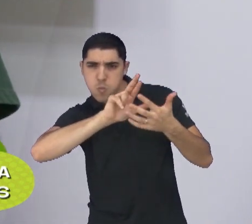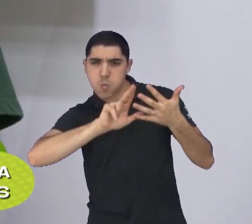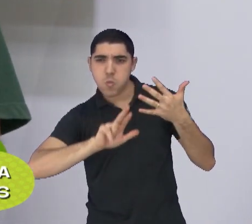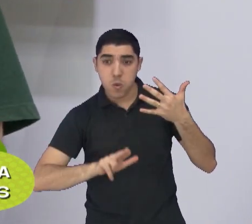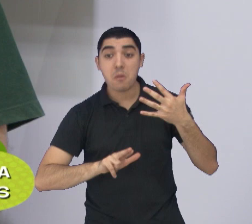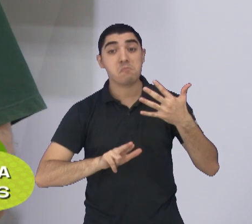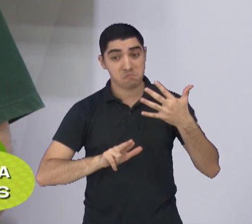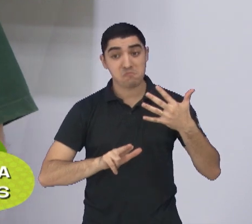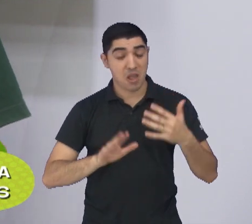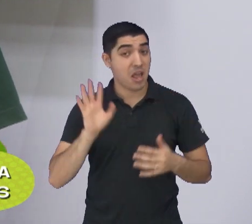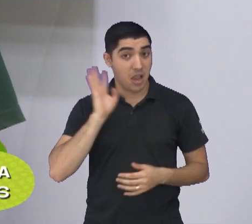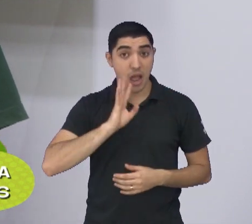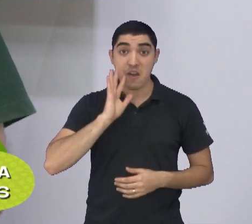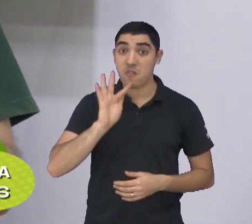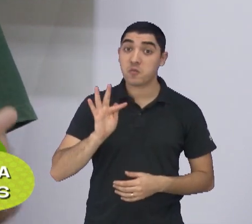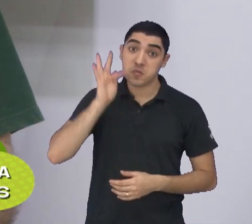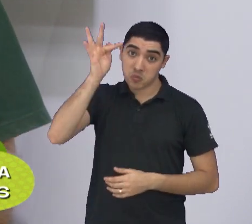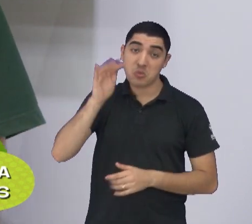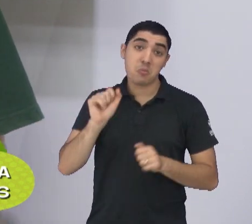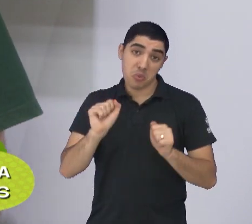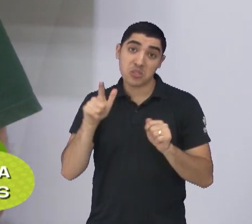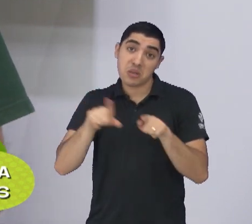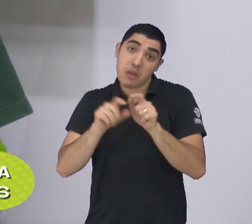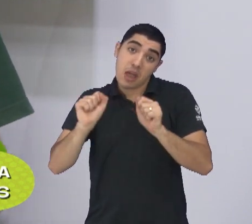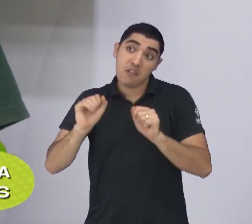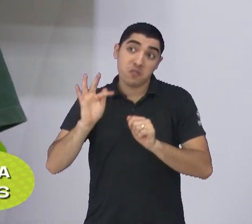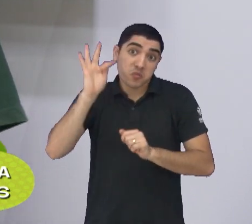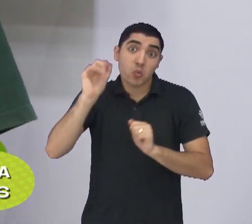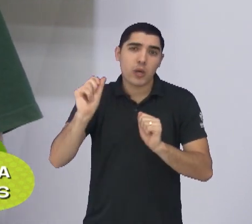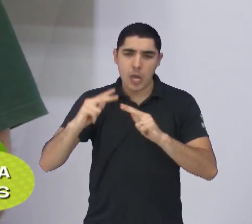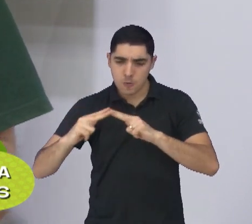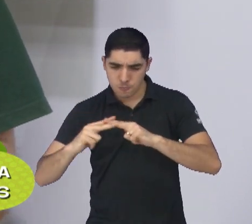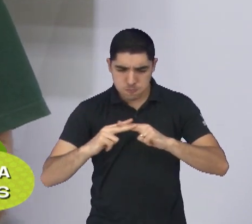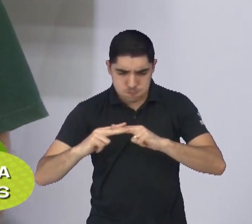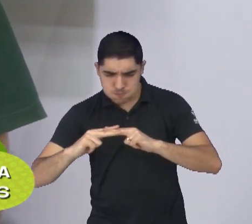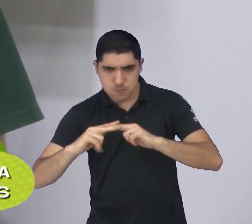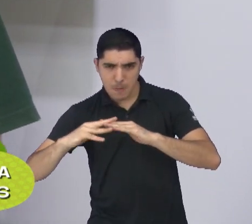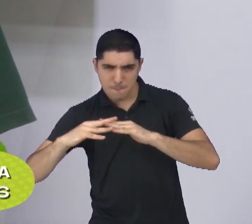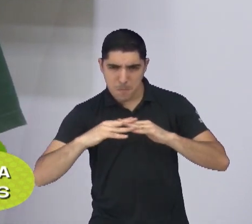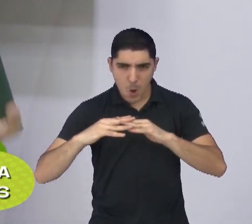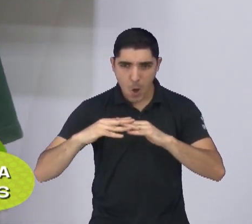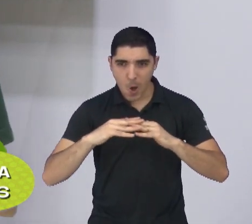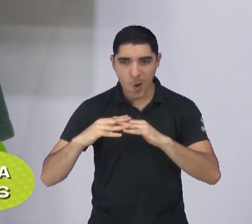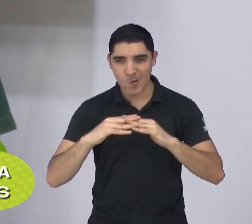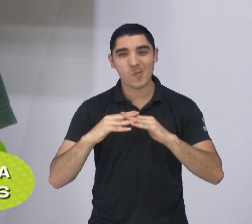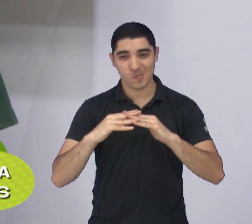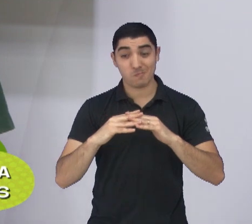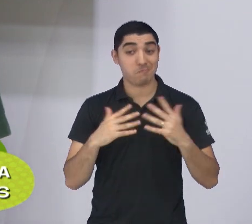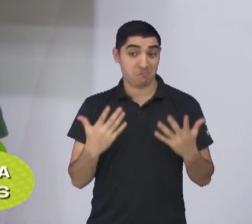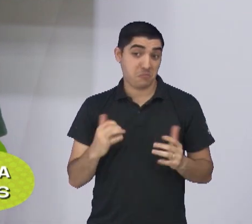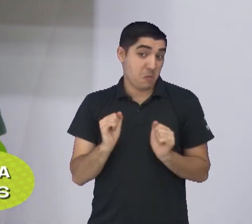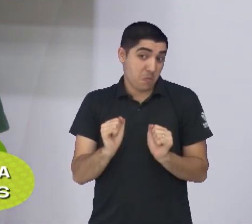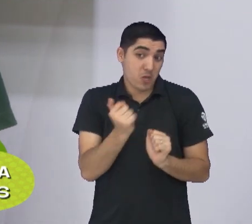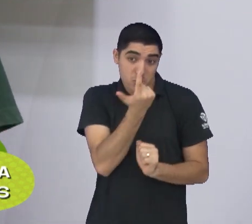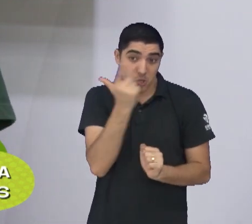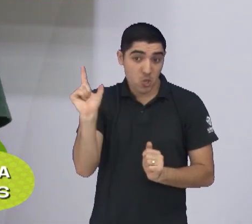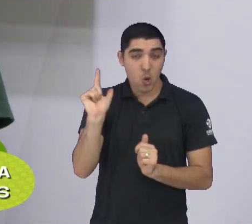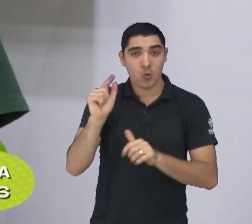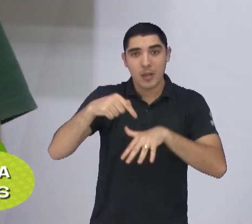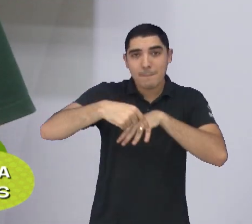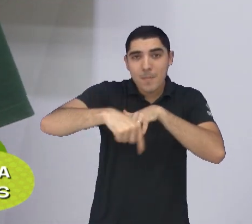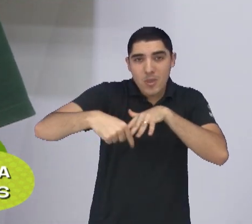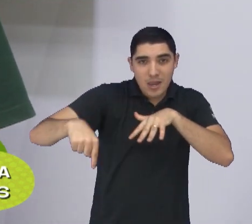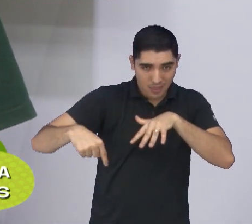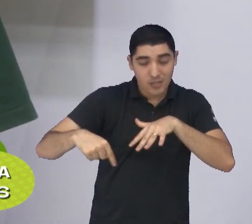deve agregar uma outra arte marcial ainda, o wrestling, talvez. Então, é muito bacana de um problema. Ela tirou desse problema